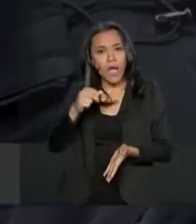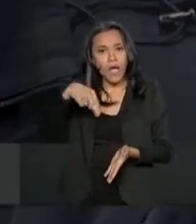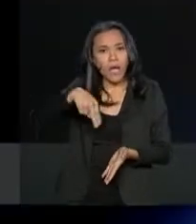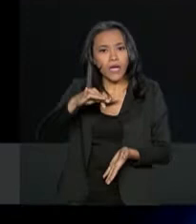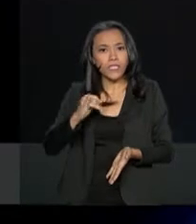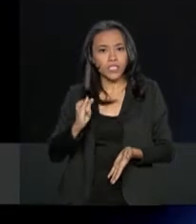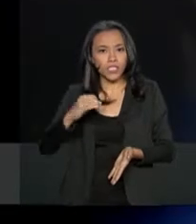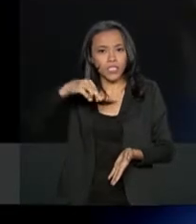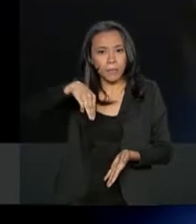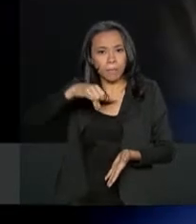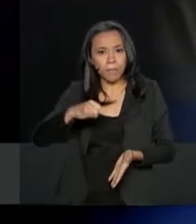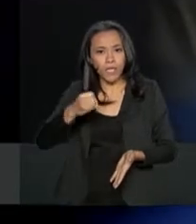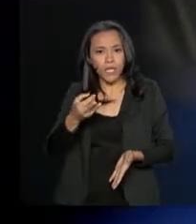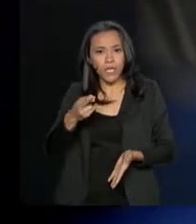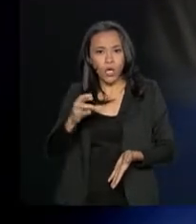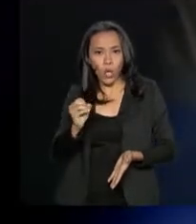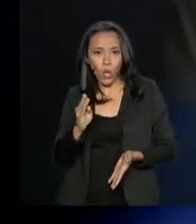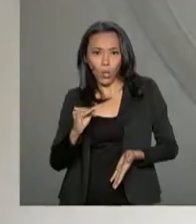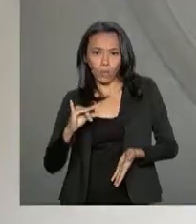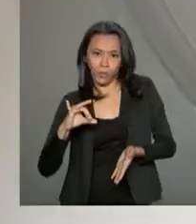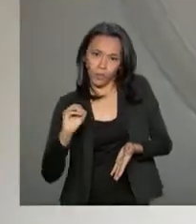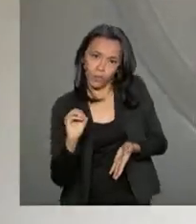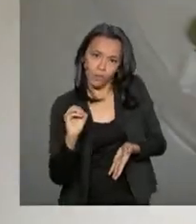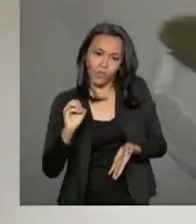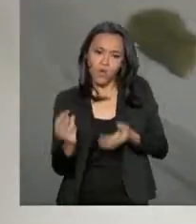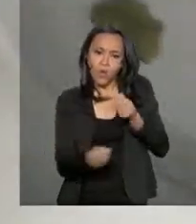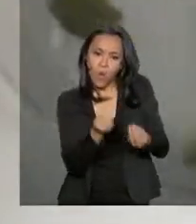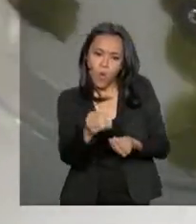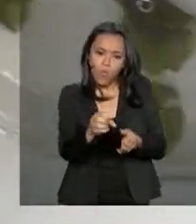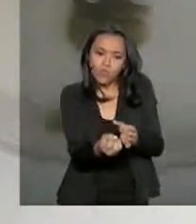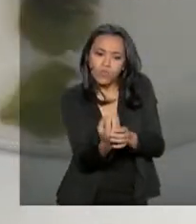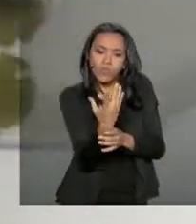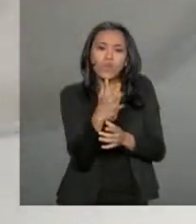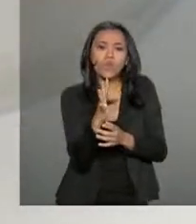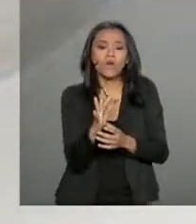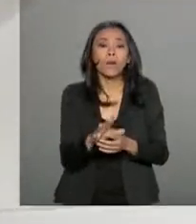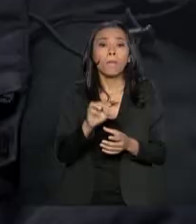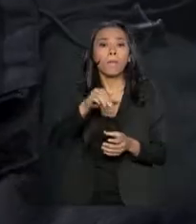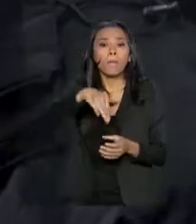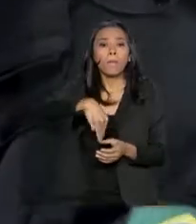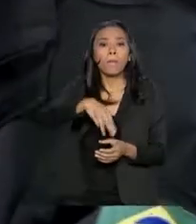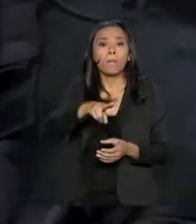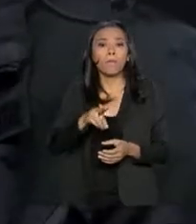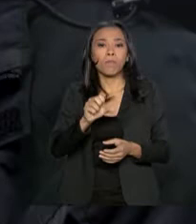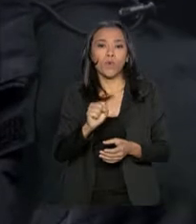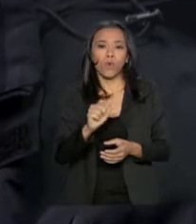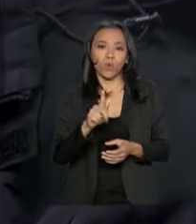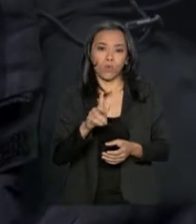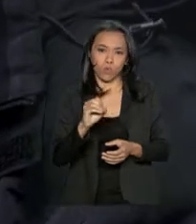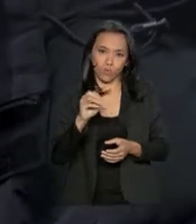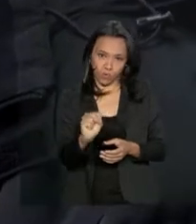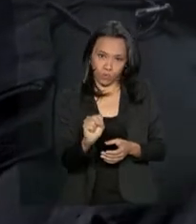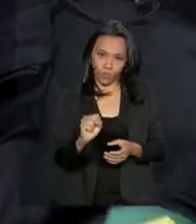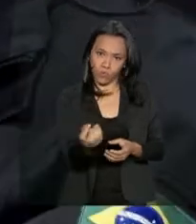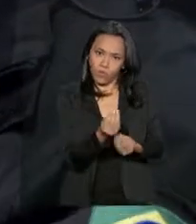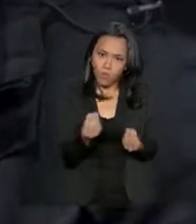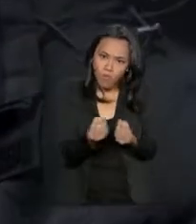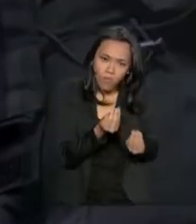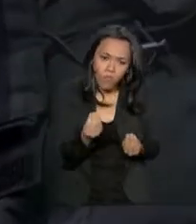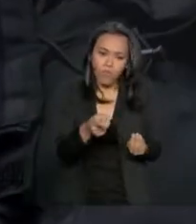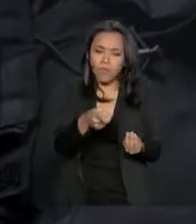moléculas produzidas por briófitas, por músicos, aqui na Antártica. Tem uma outra linha de pesquisa também que é